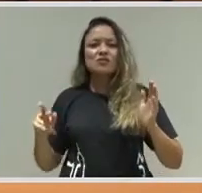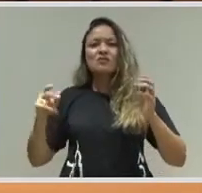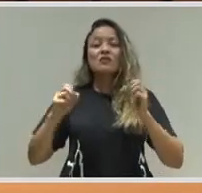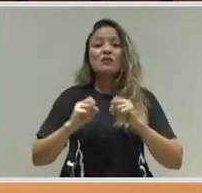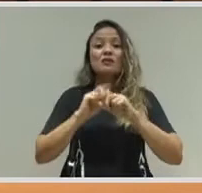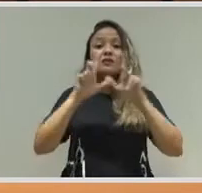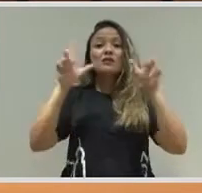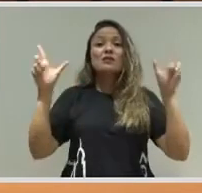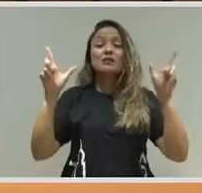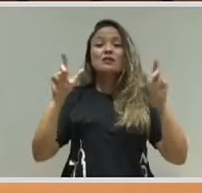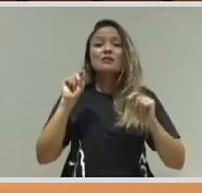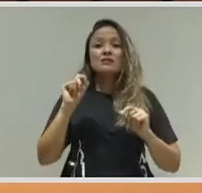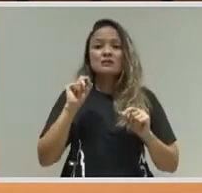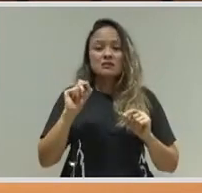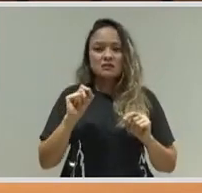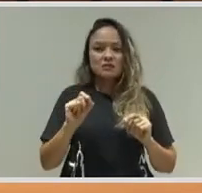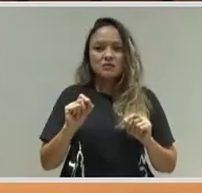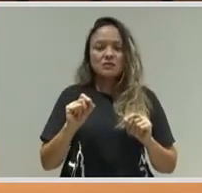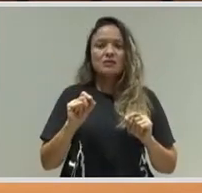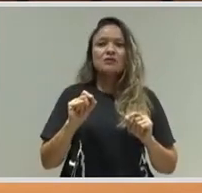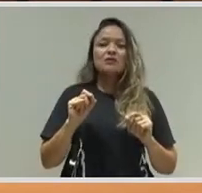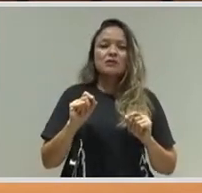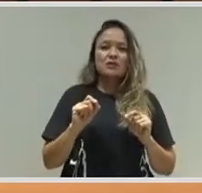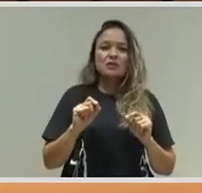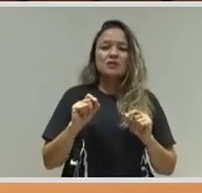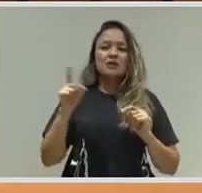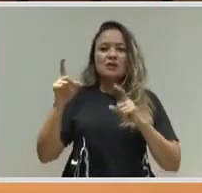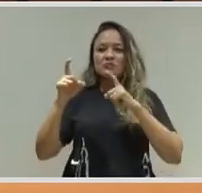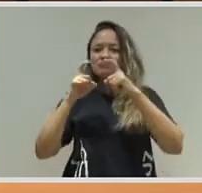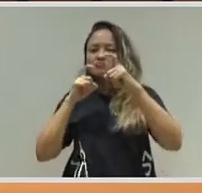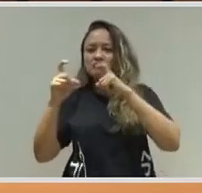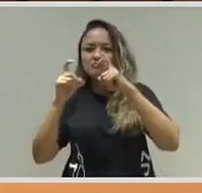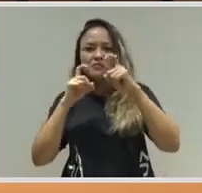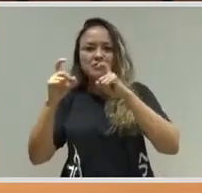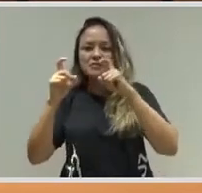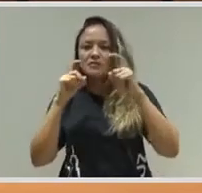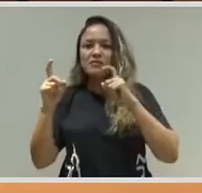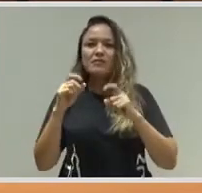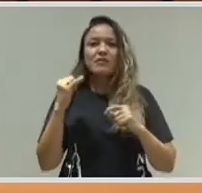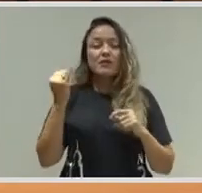nosso papel. Ao mesmo tempo, o Fórum de Governadores também,